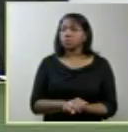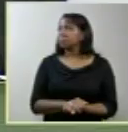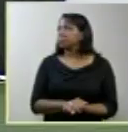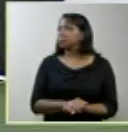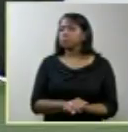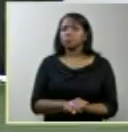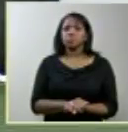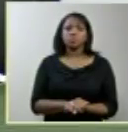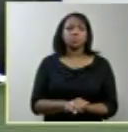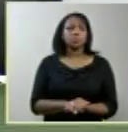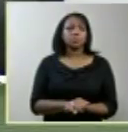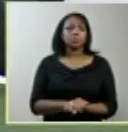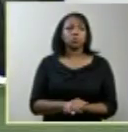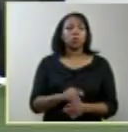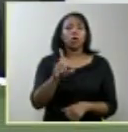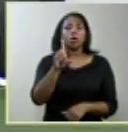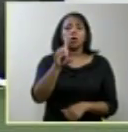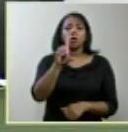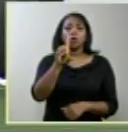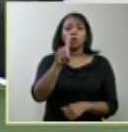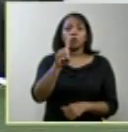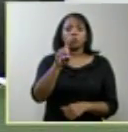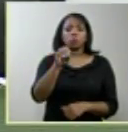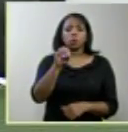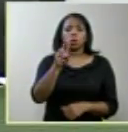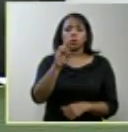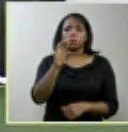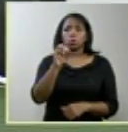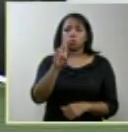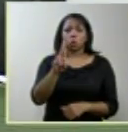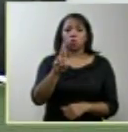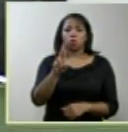doutor Luiz Roberto Barroso com a palavra